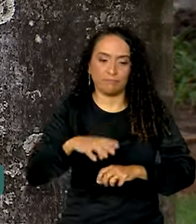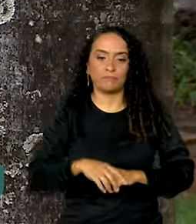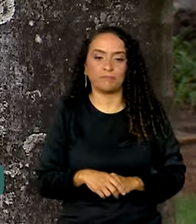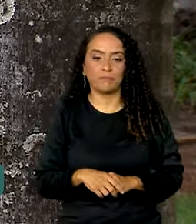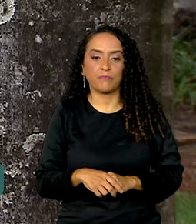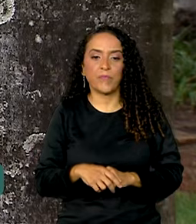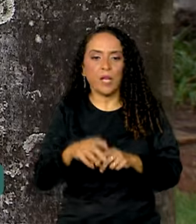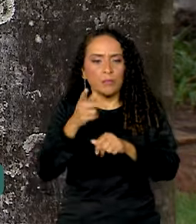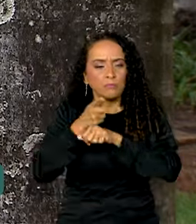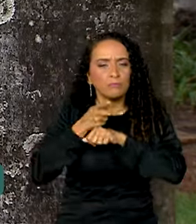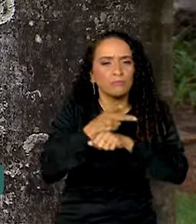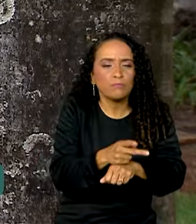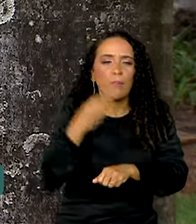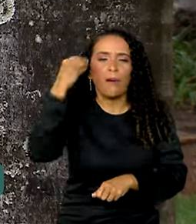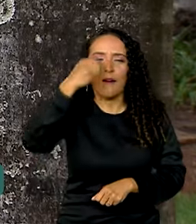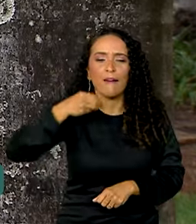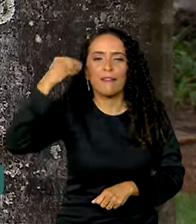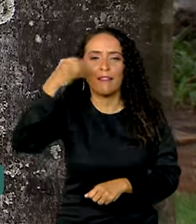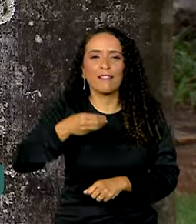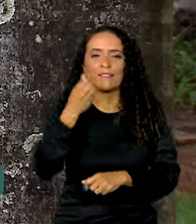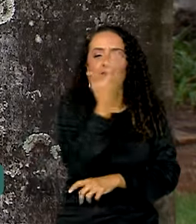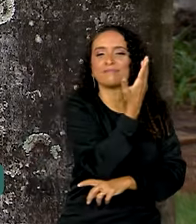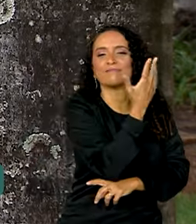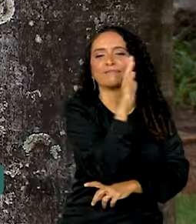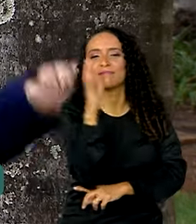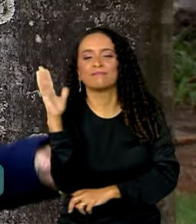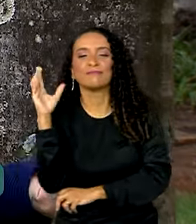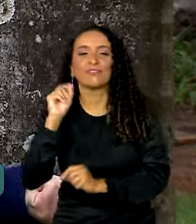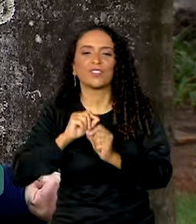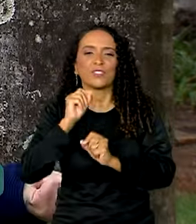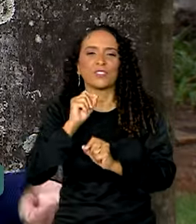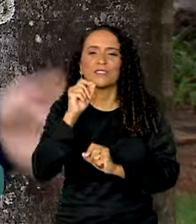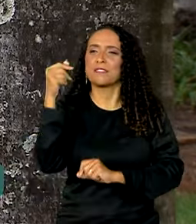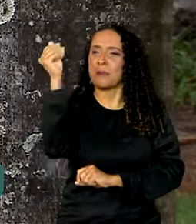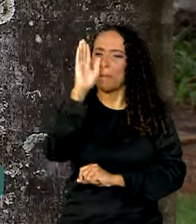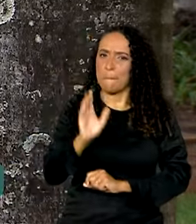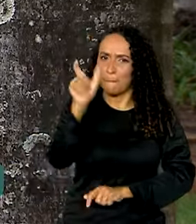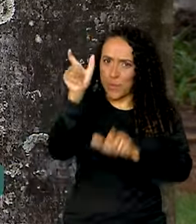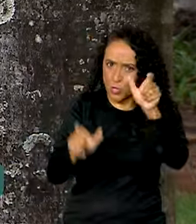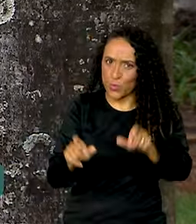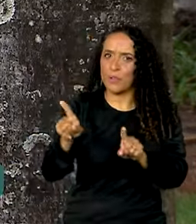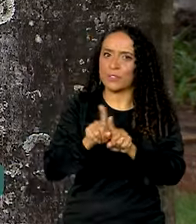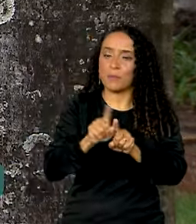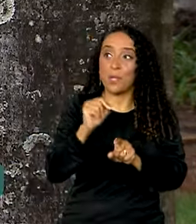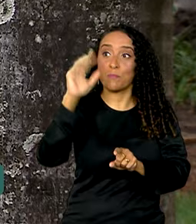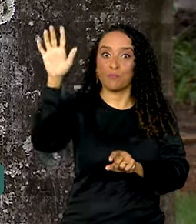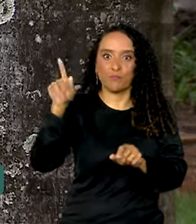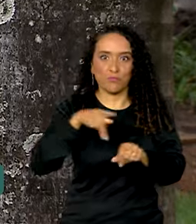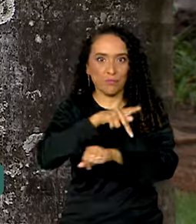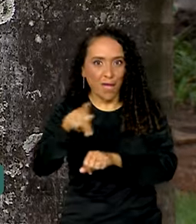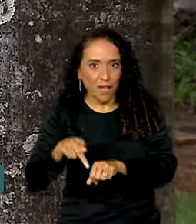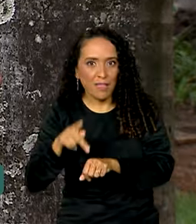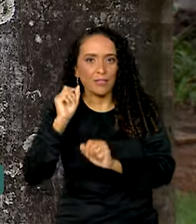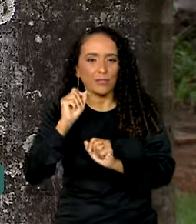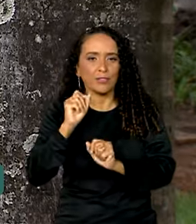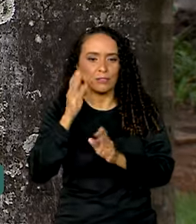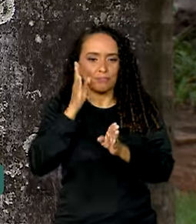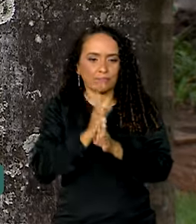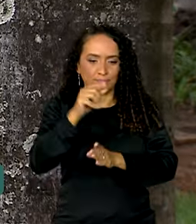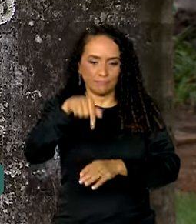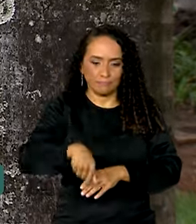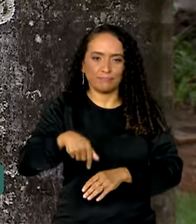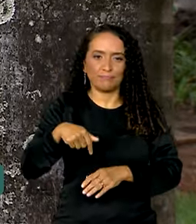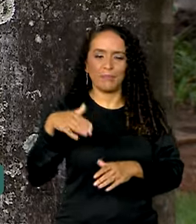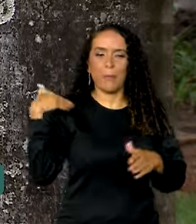A busca por experiências com a natureza fez tanto brasileiros quanto estrangeiros encontrarem no